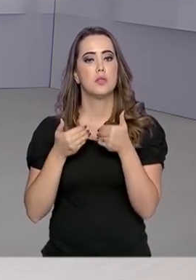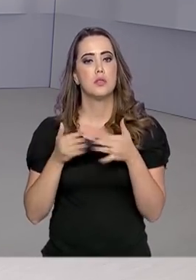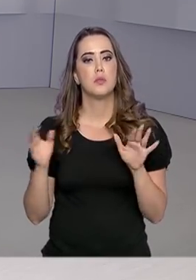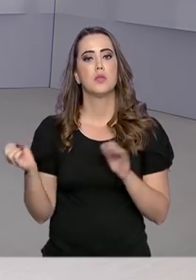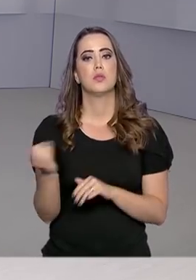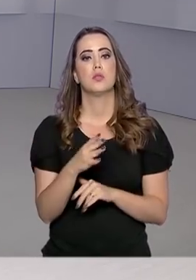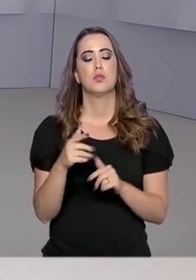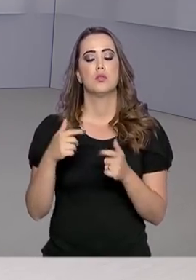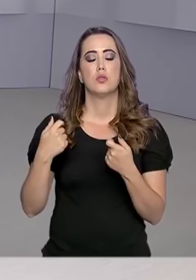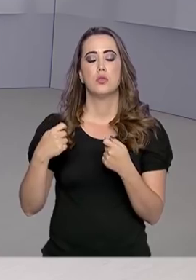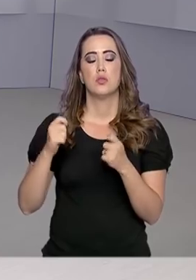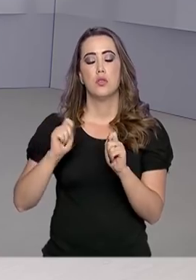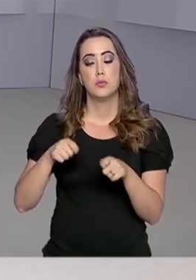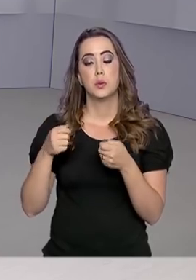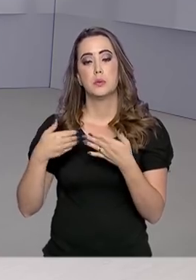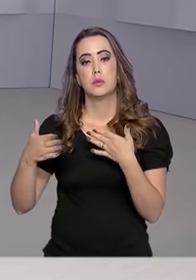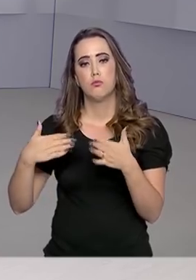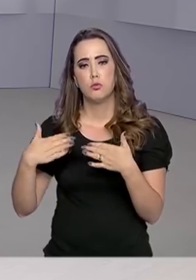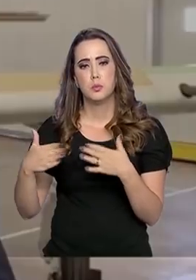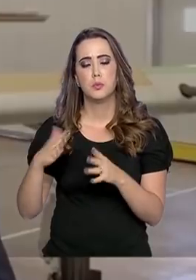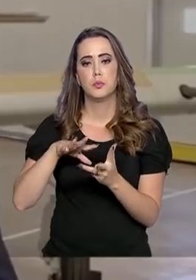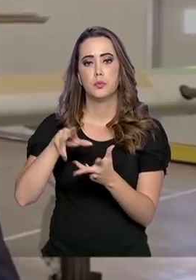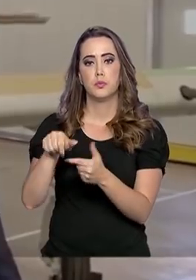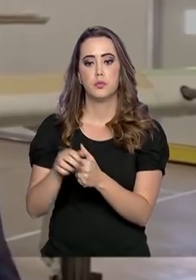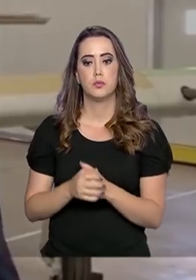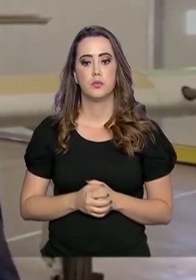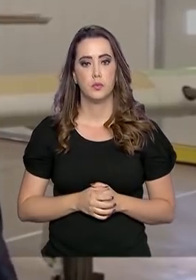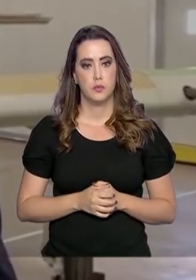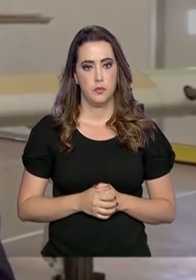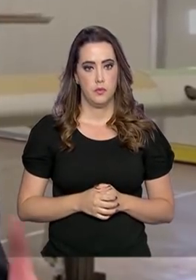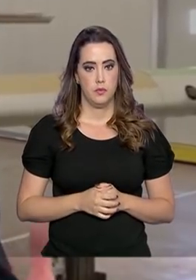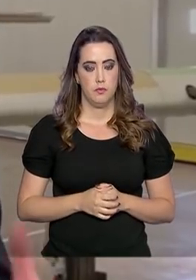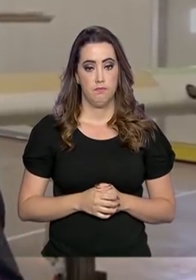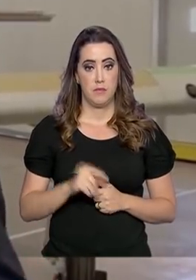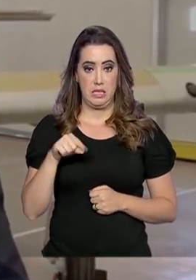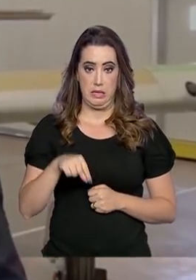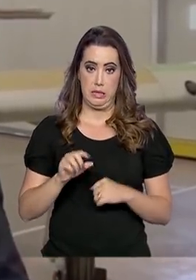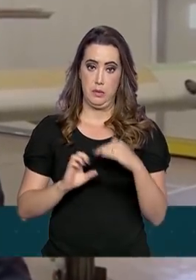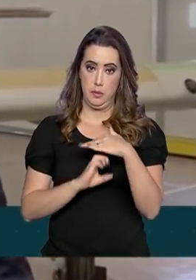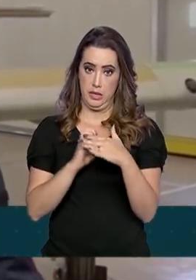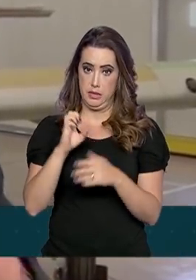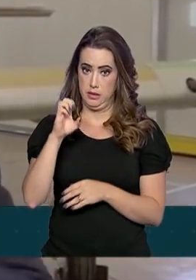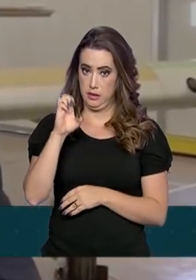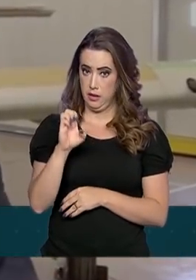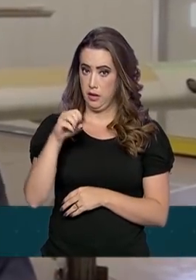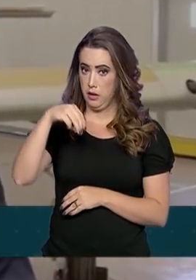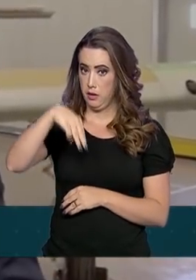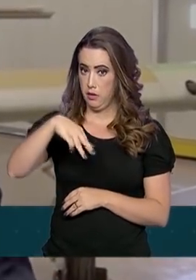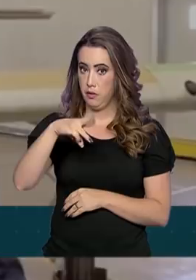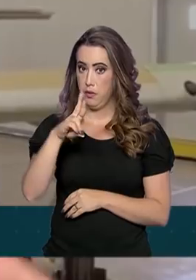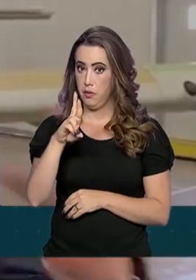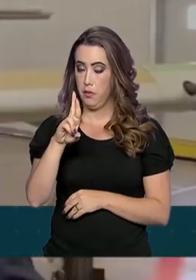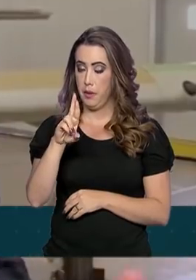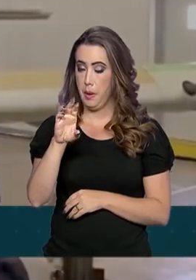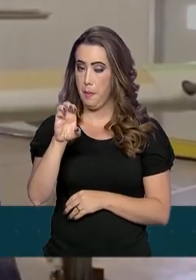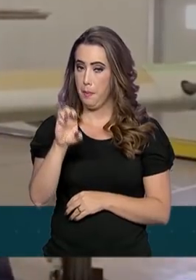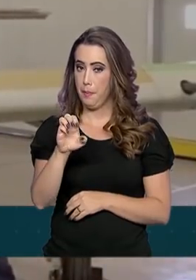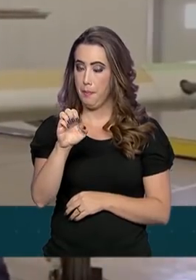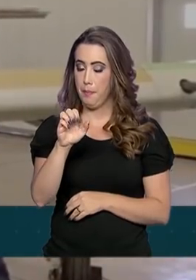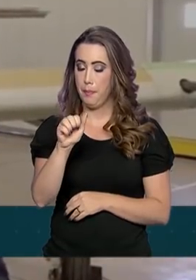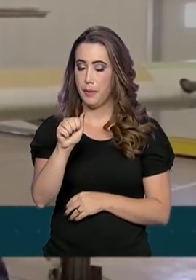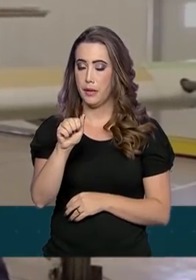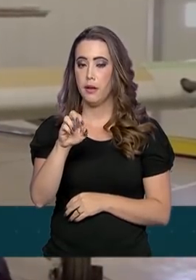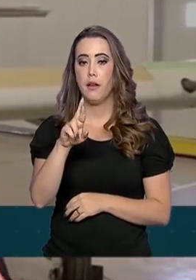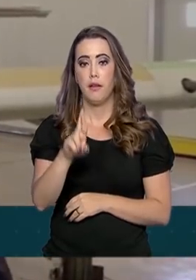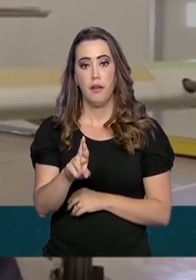de novos mercados internacionais. A Embraer é uma empresa brasileira que cria empregos no Brasil, cria empregos